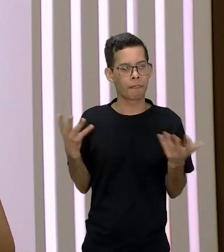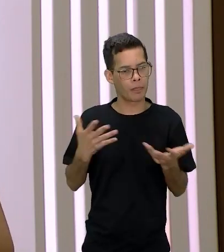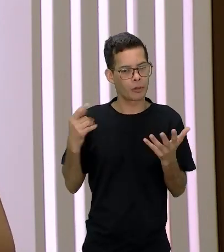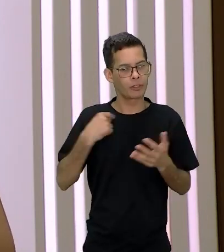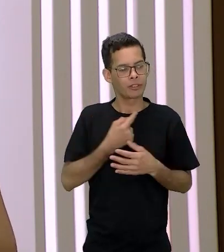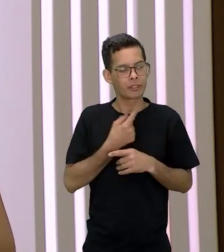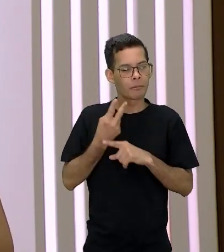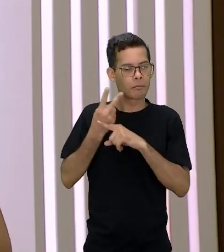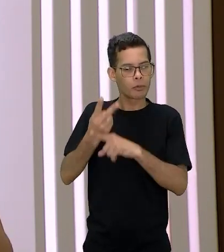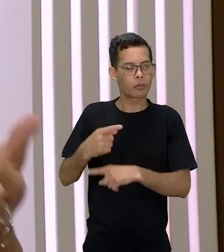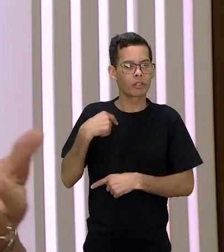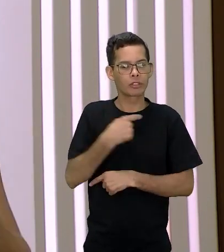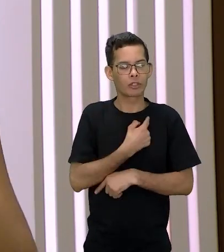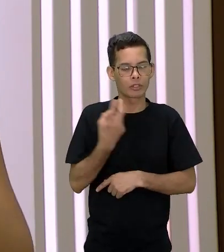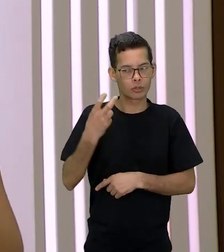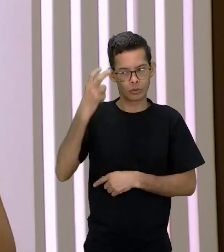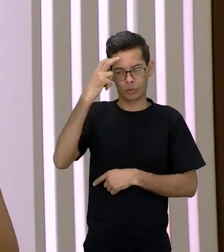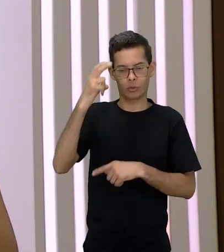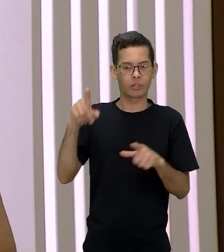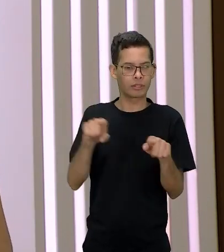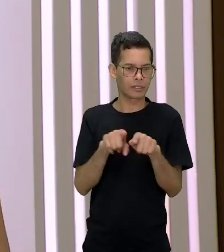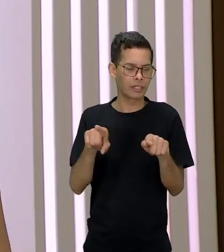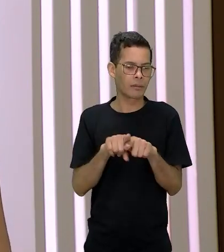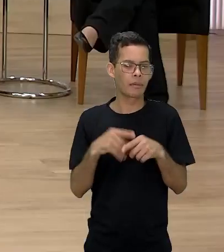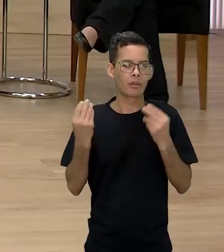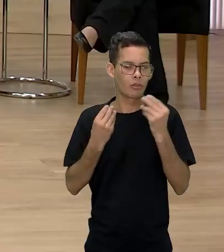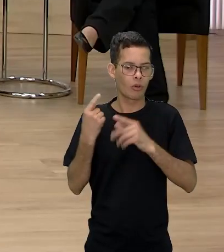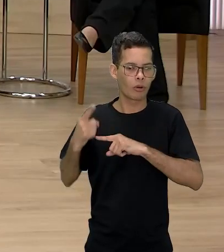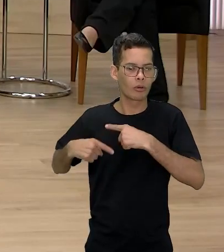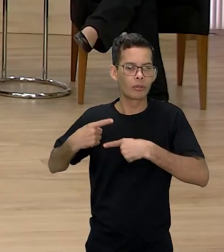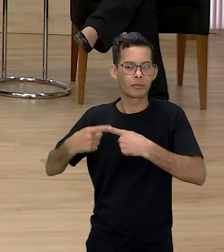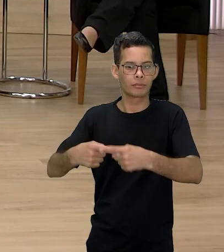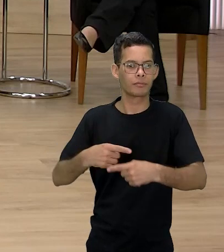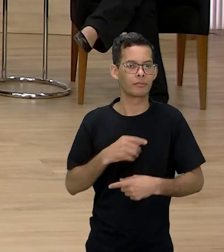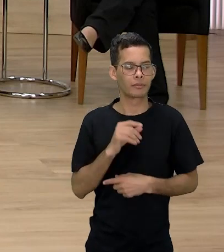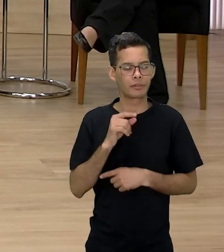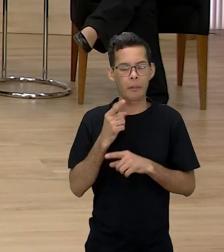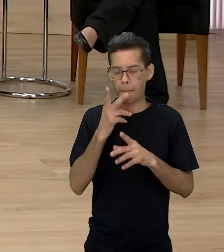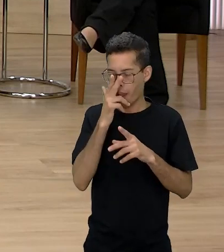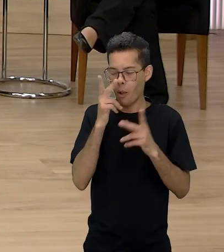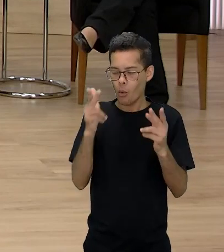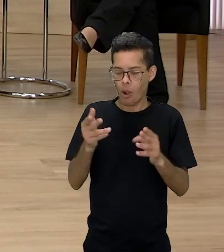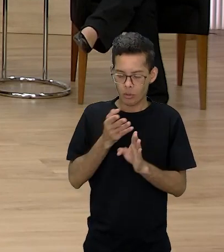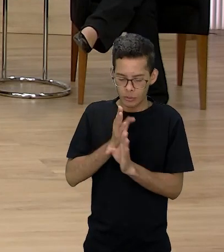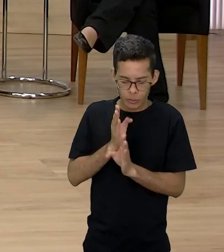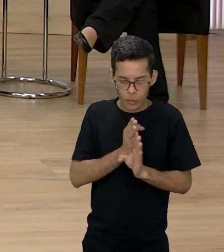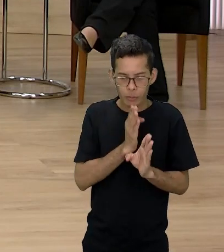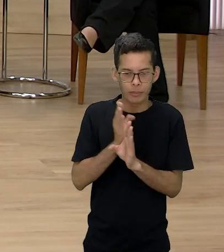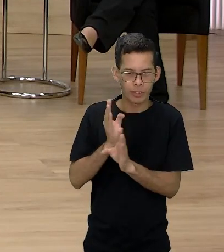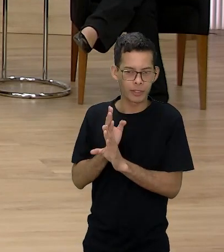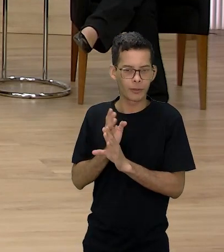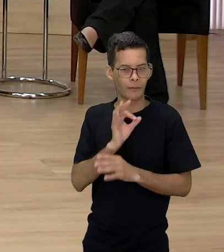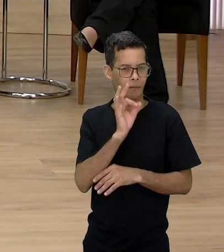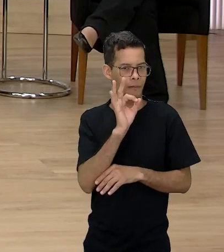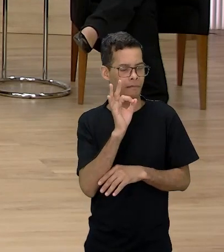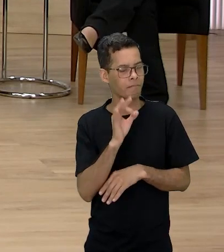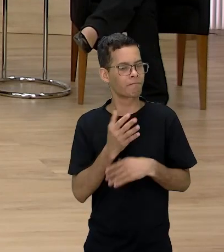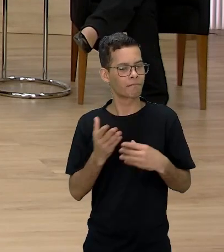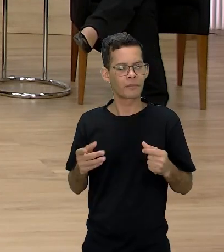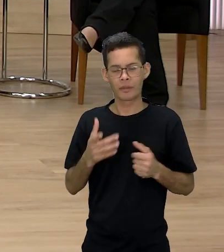procurando aí as nossas culturas, as nossas raízes. Estamos nos descobrindo. Acho que muitas